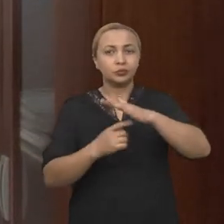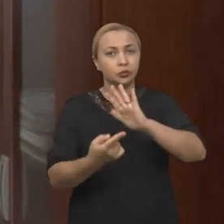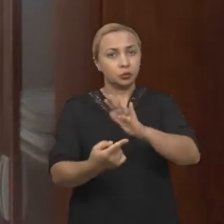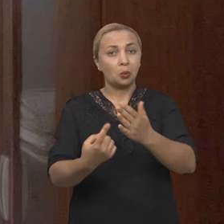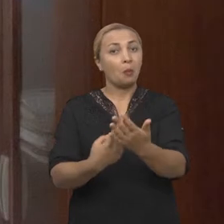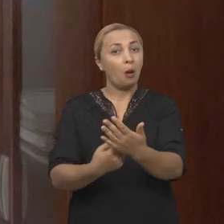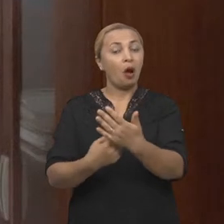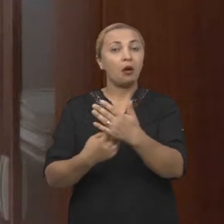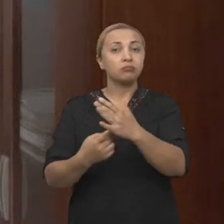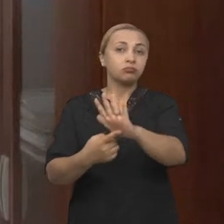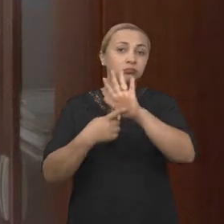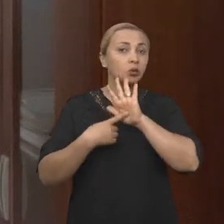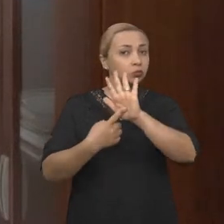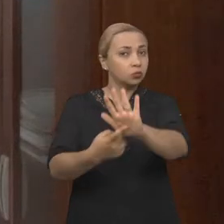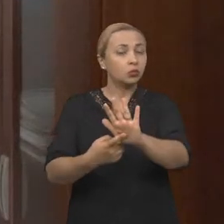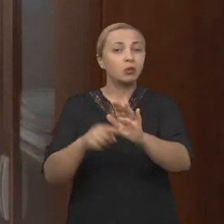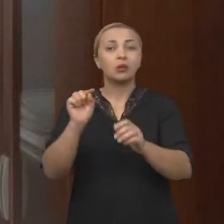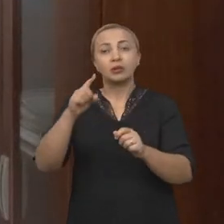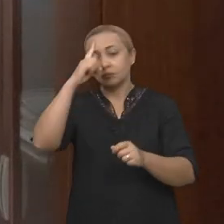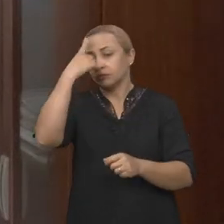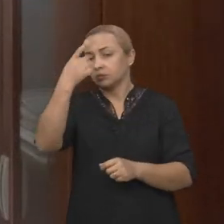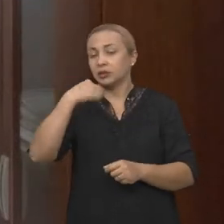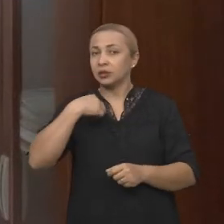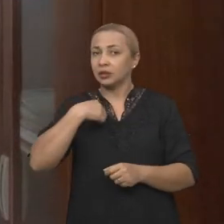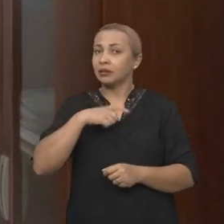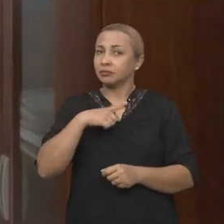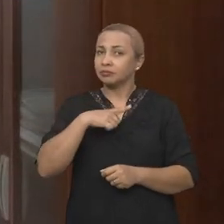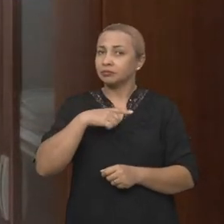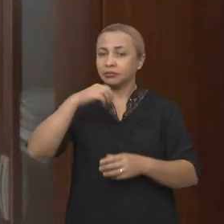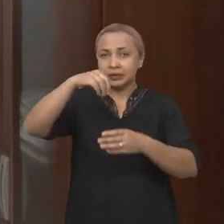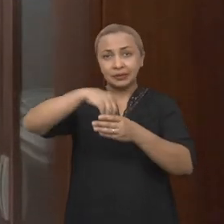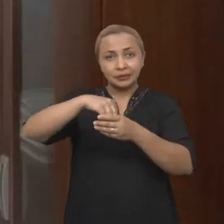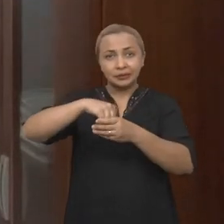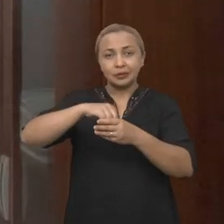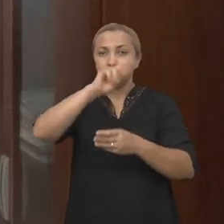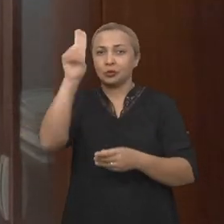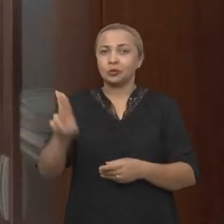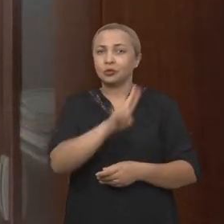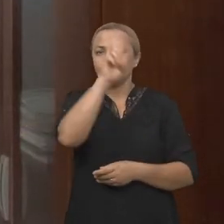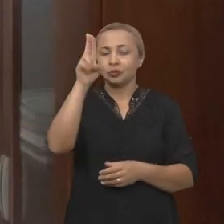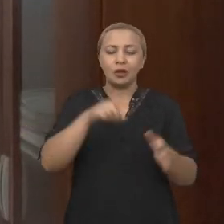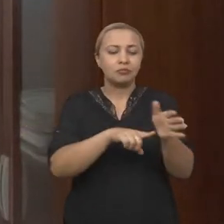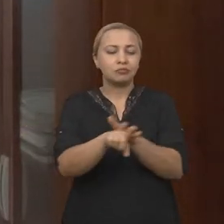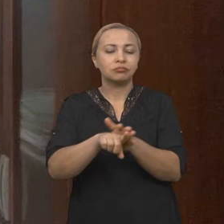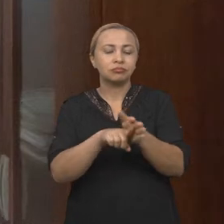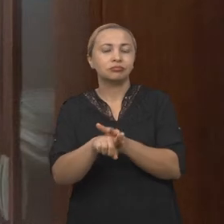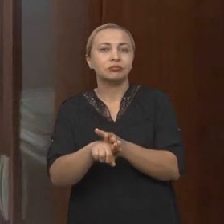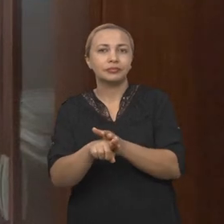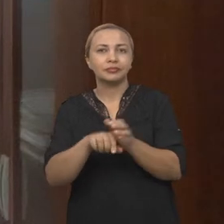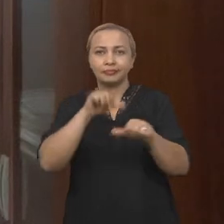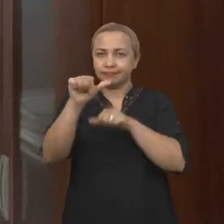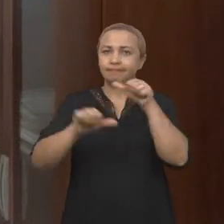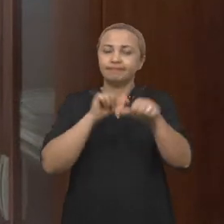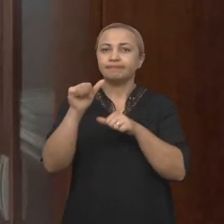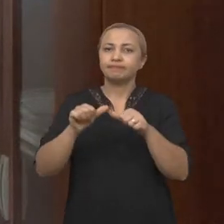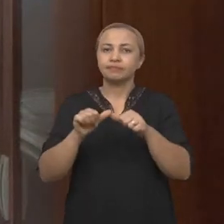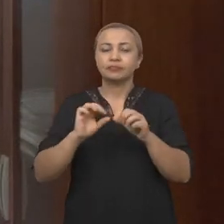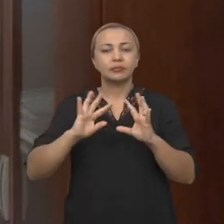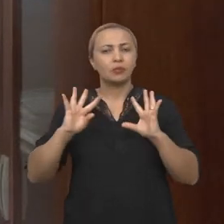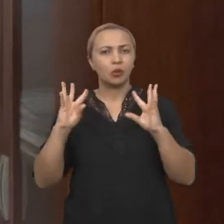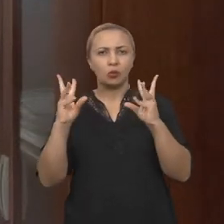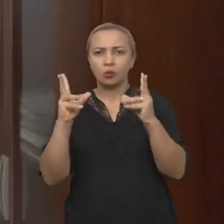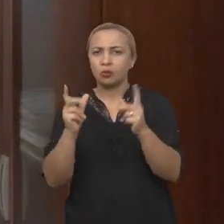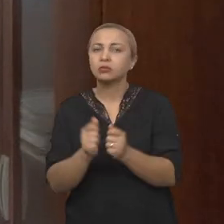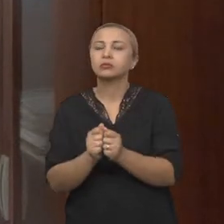ideias que temos dentro das universidades, das pesquisas que a gente desenvolve nas universidades, elas são